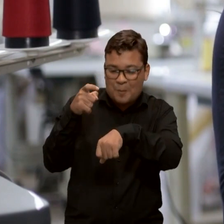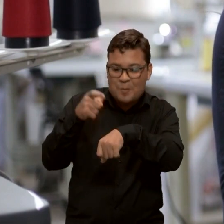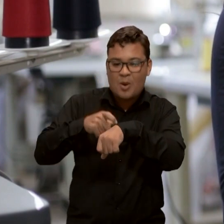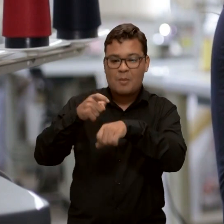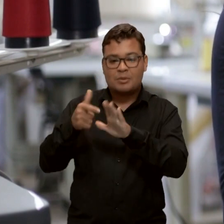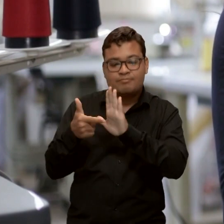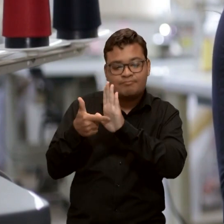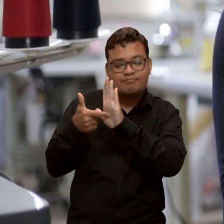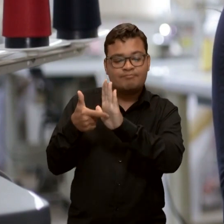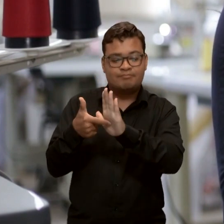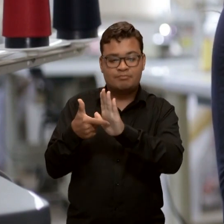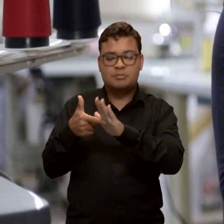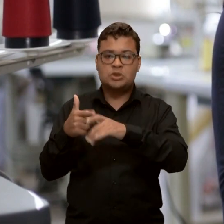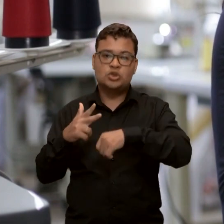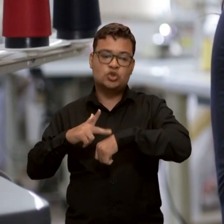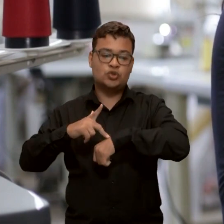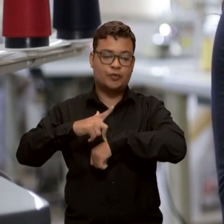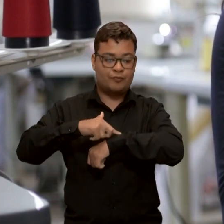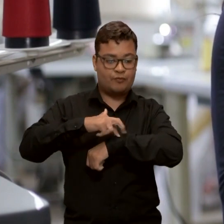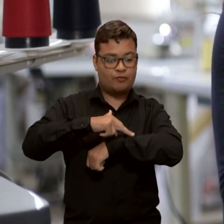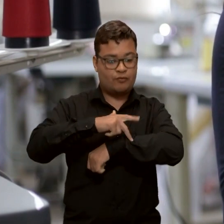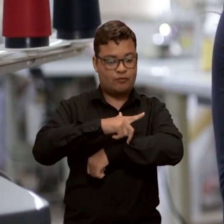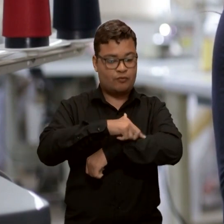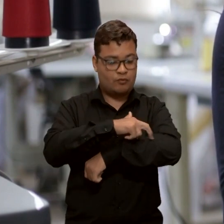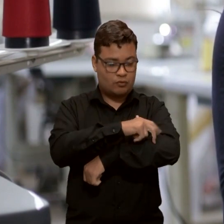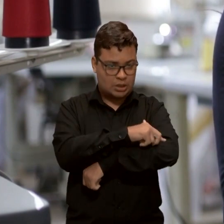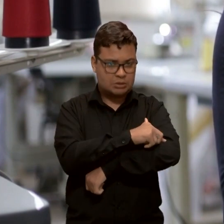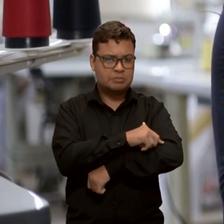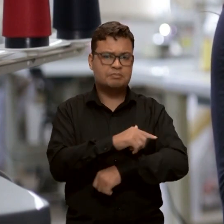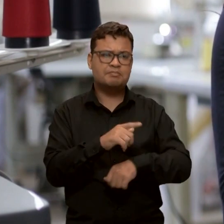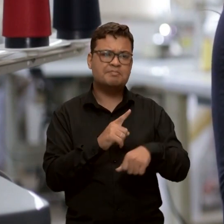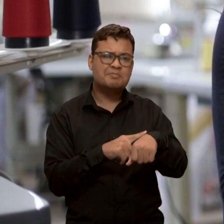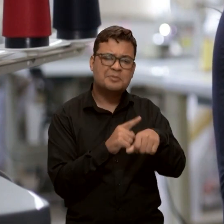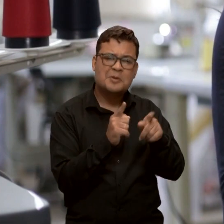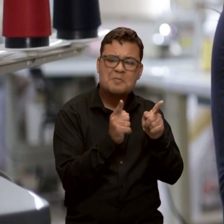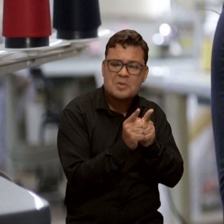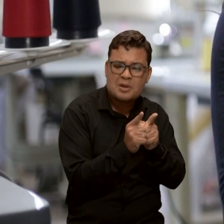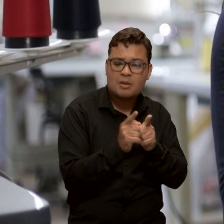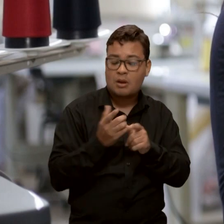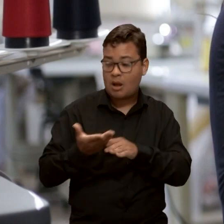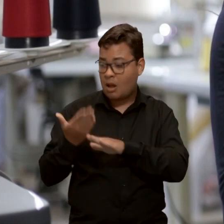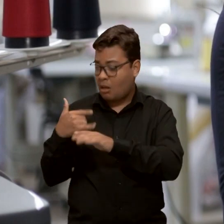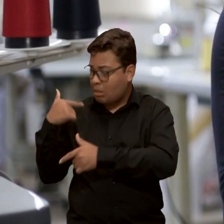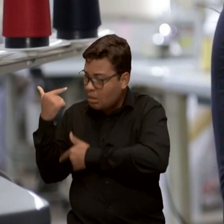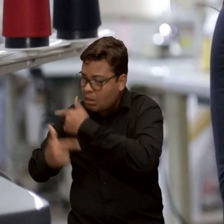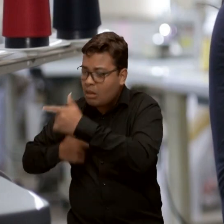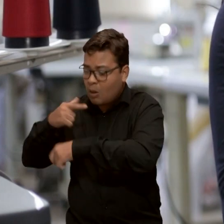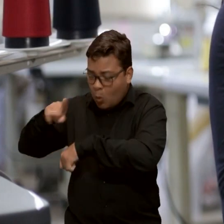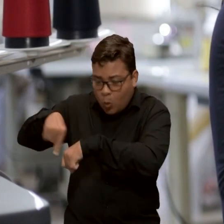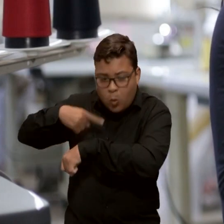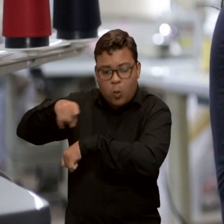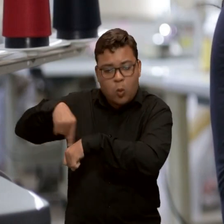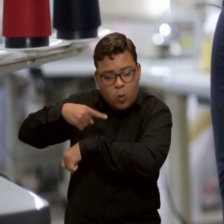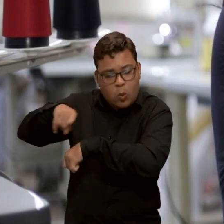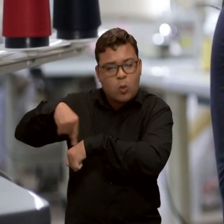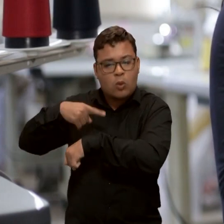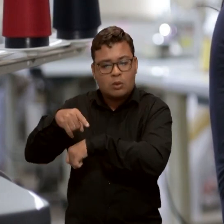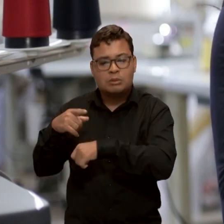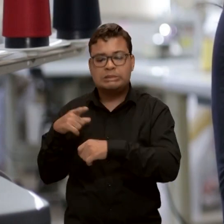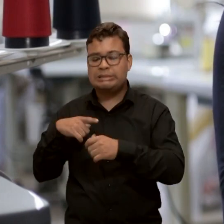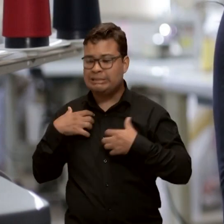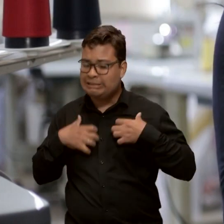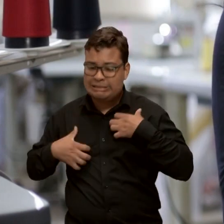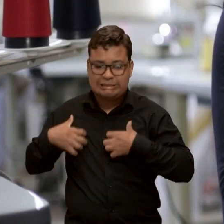apresentação do desfile é tão pequeno quando é comparado com as horas e horas de trabalho que tivemos, com o choro,